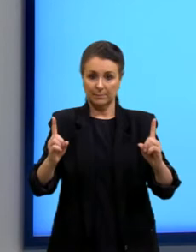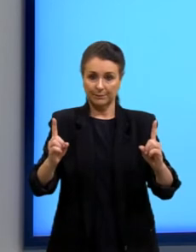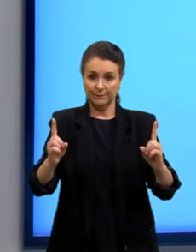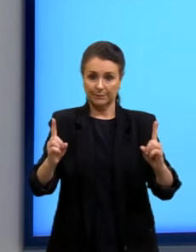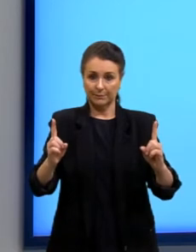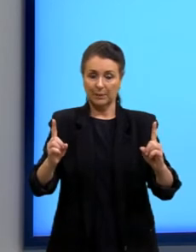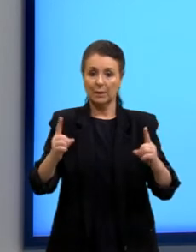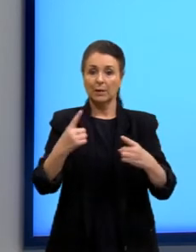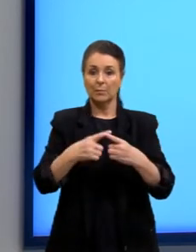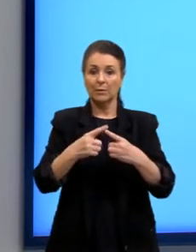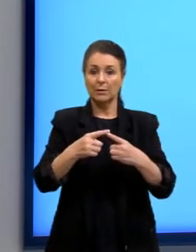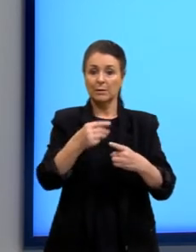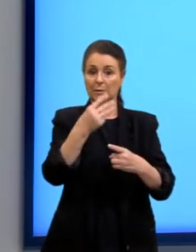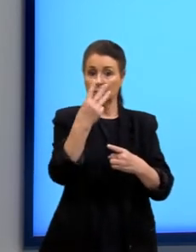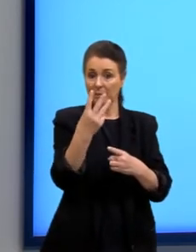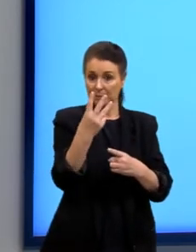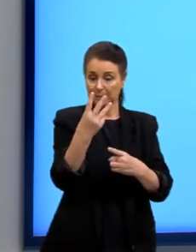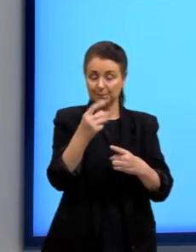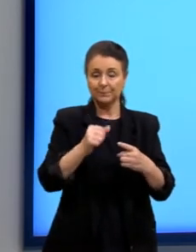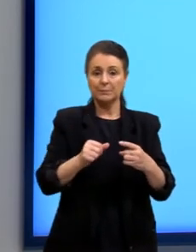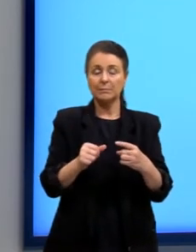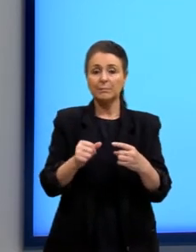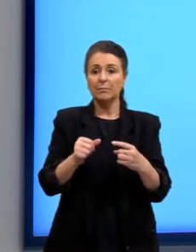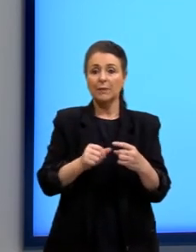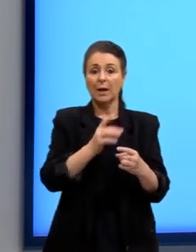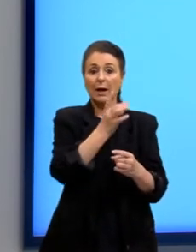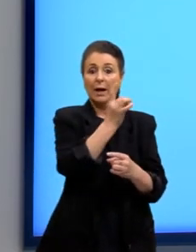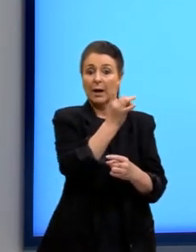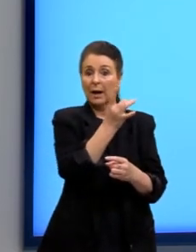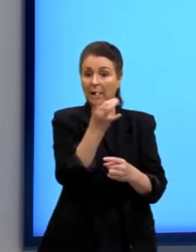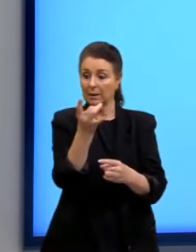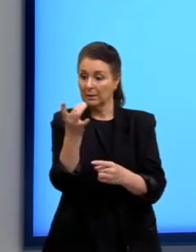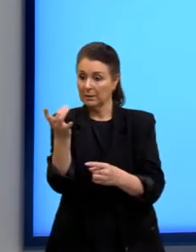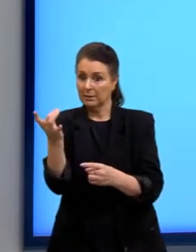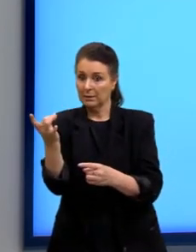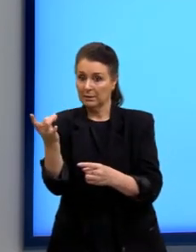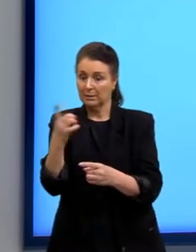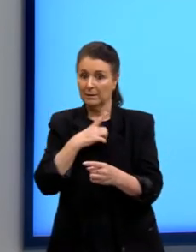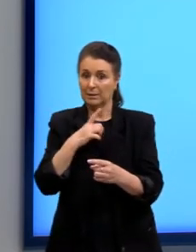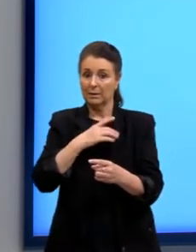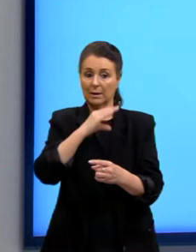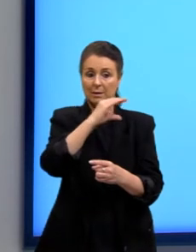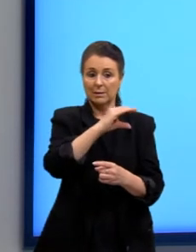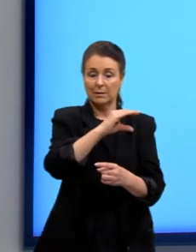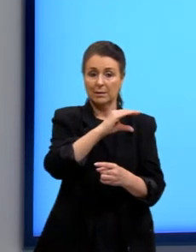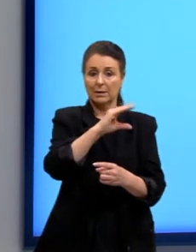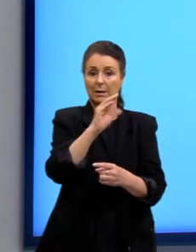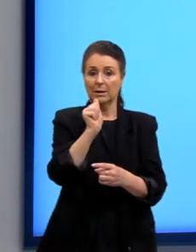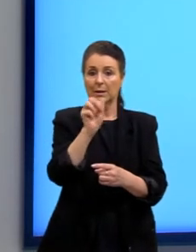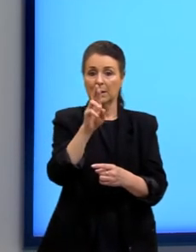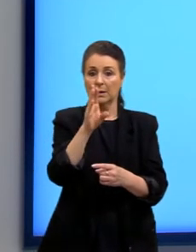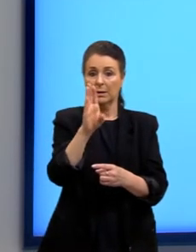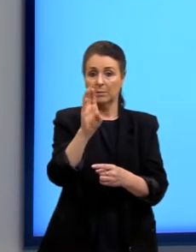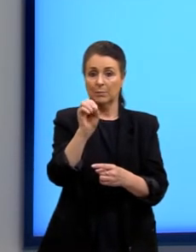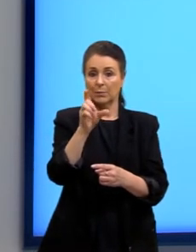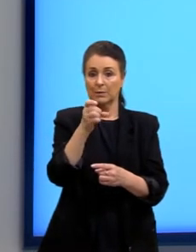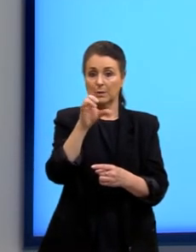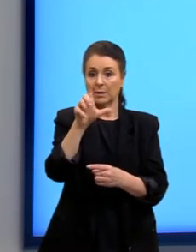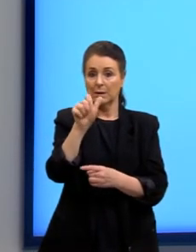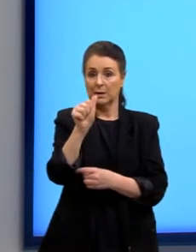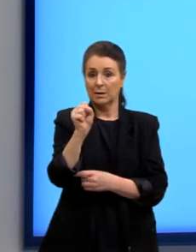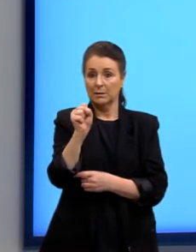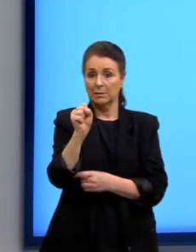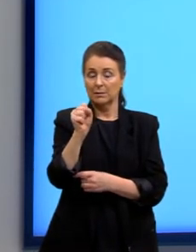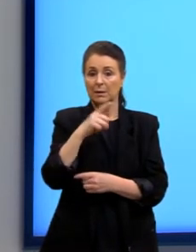já têm a formação de três cadeias. Então, em cada extremidade, eu tenho essas carboxilas. A ligação vai